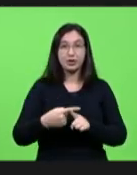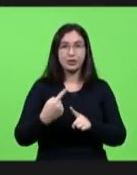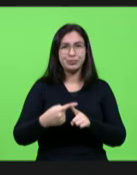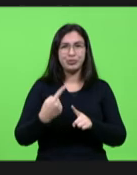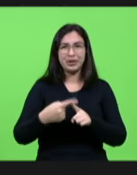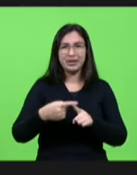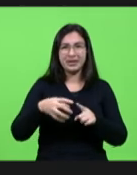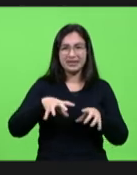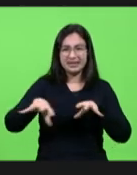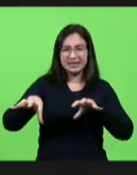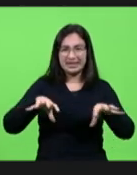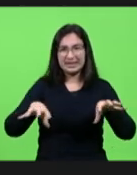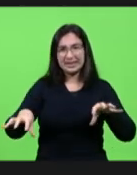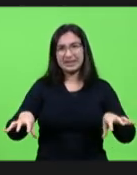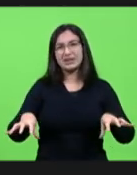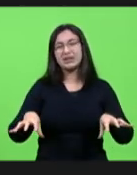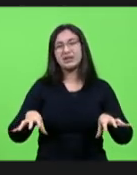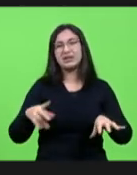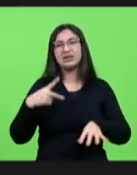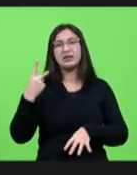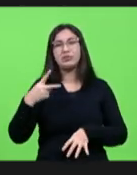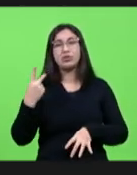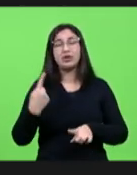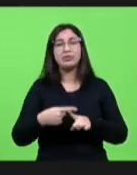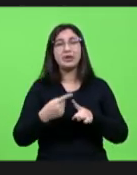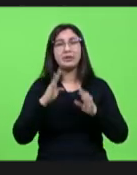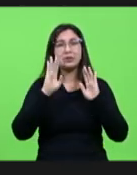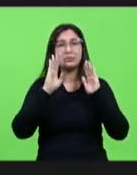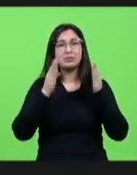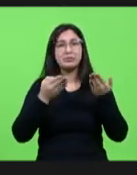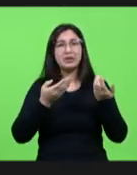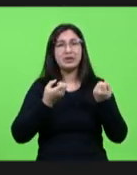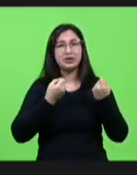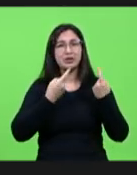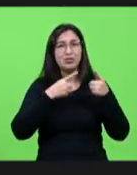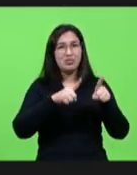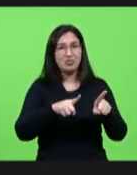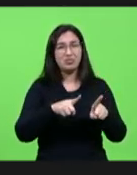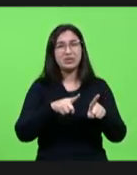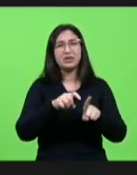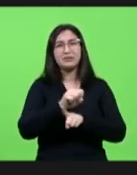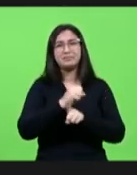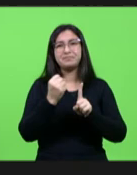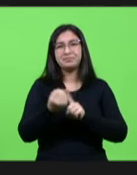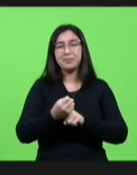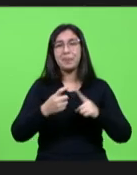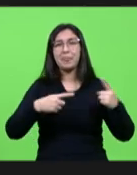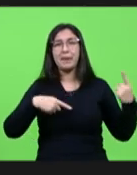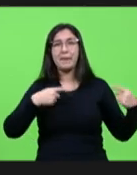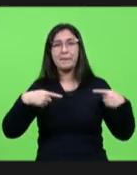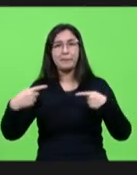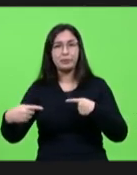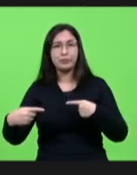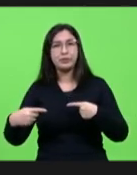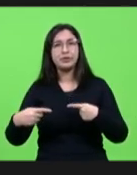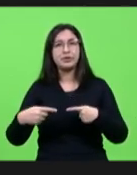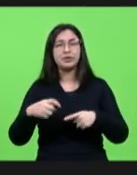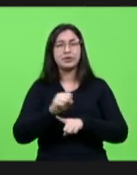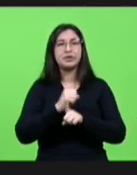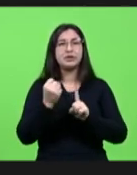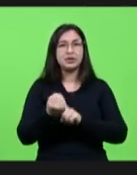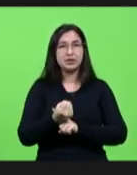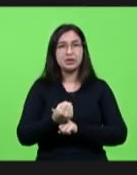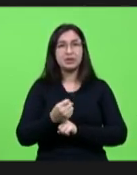políticas públicas em especial de ataque e assistência social o descaso com a política de assistência social é tamanho que mesmo